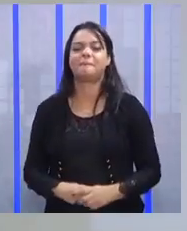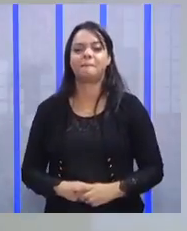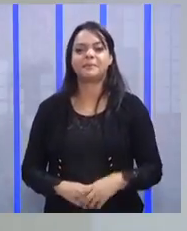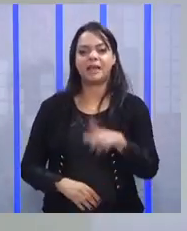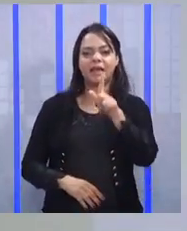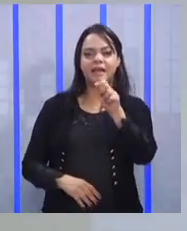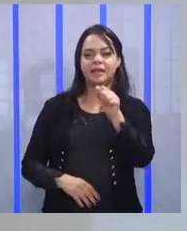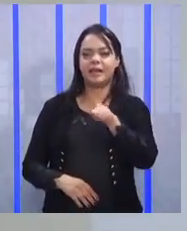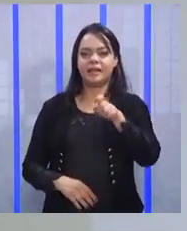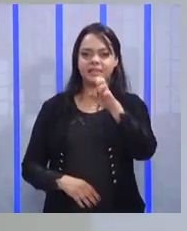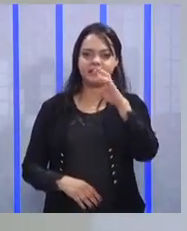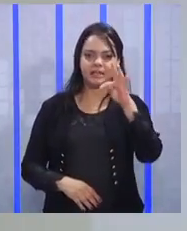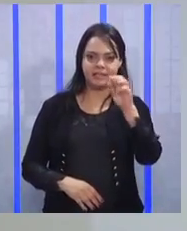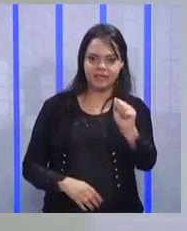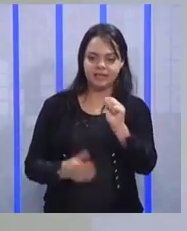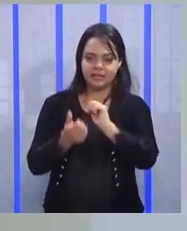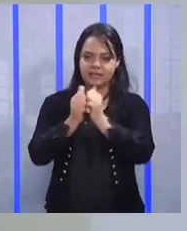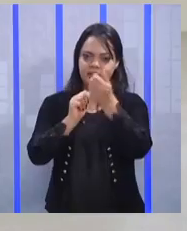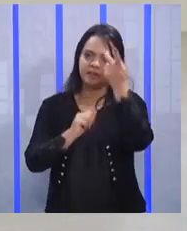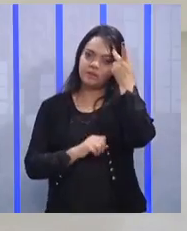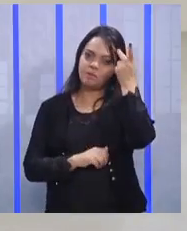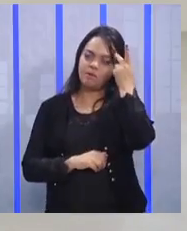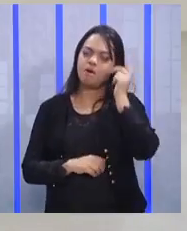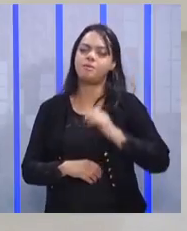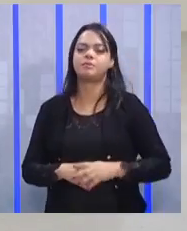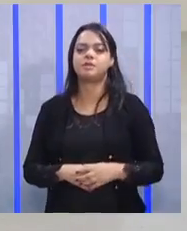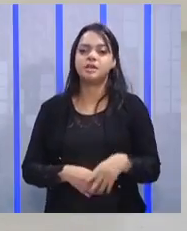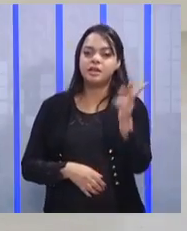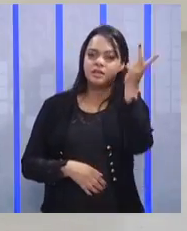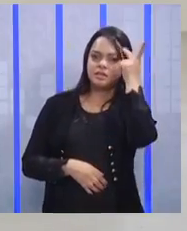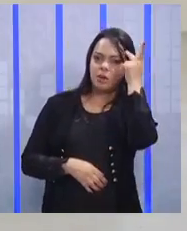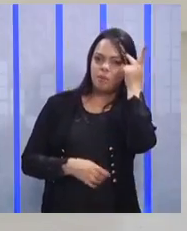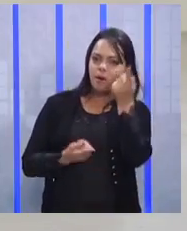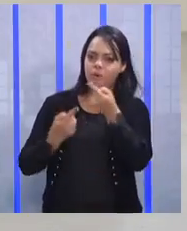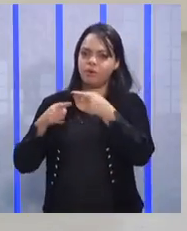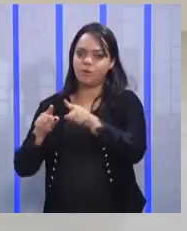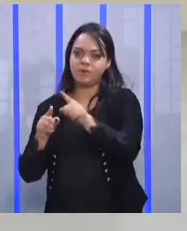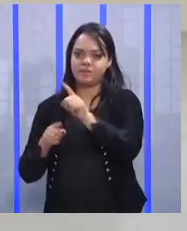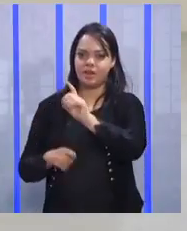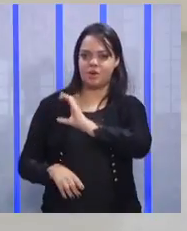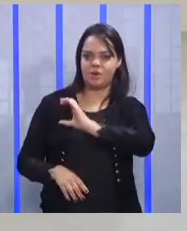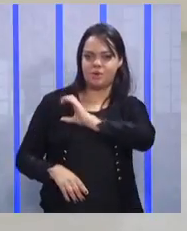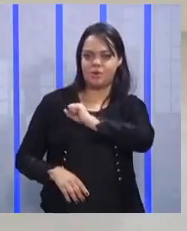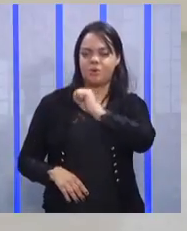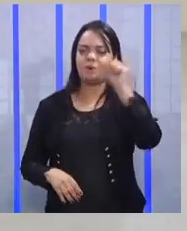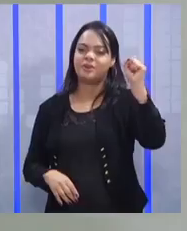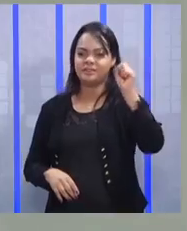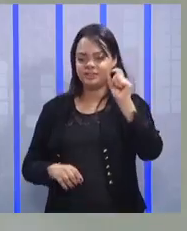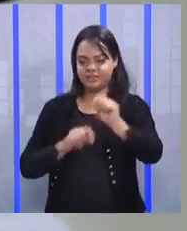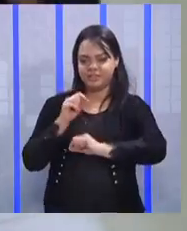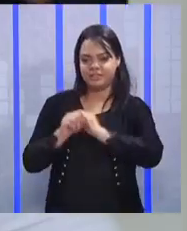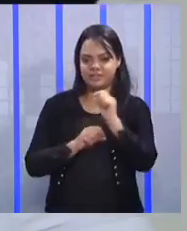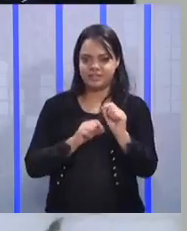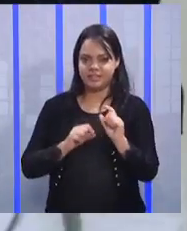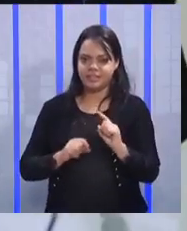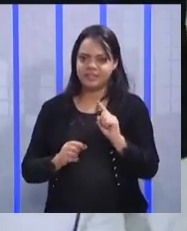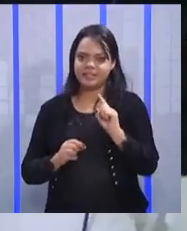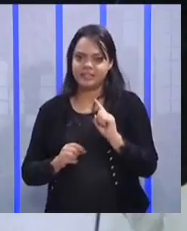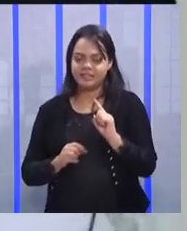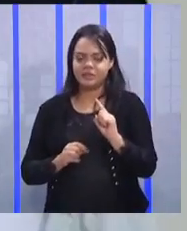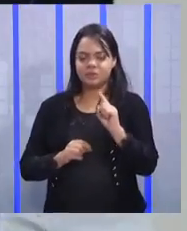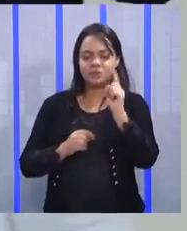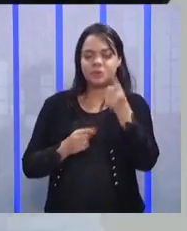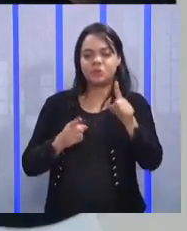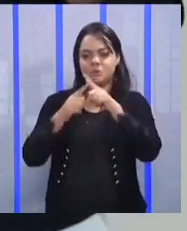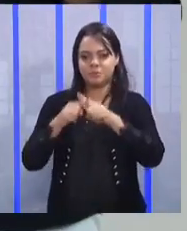Gazeta Esportiva de São Paulo, São Paulo e Corinthians decidem o último campeonato paulista. Alguém aqui lê a nova?